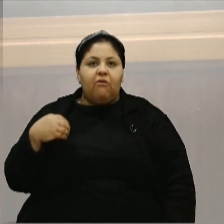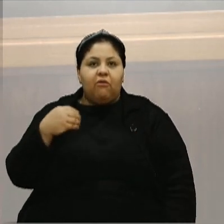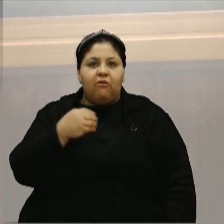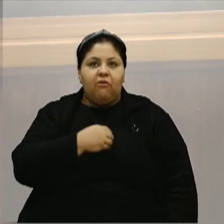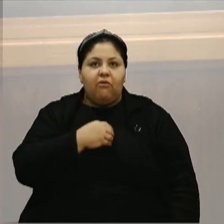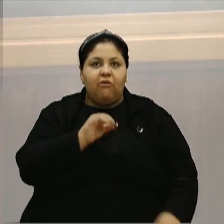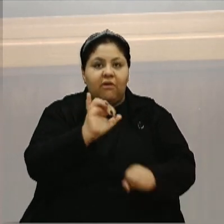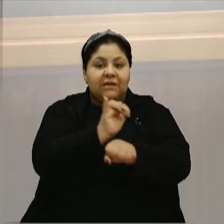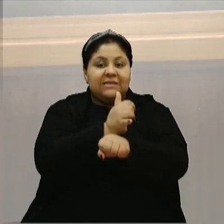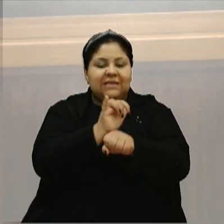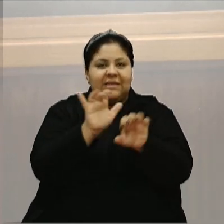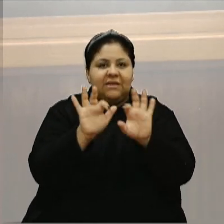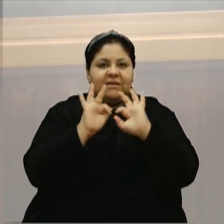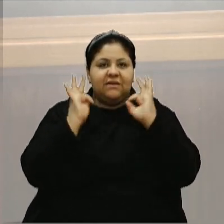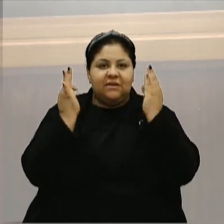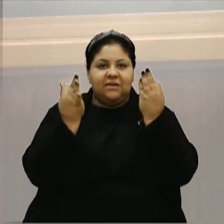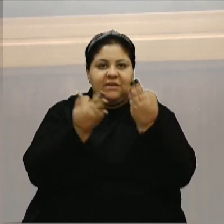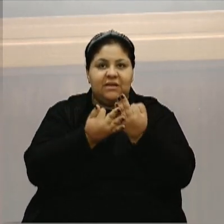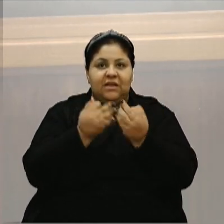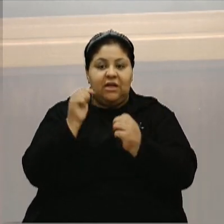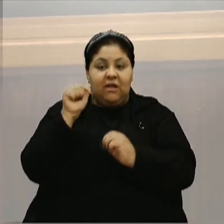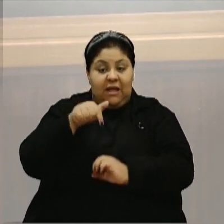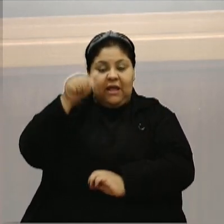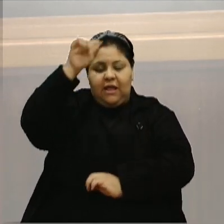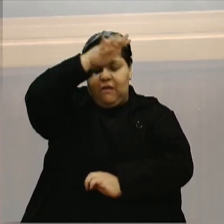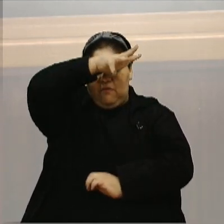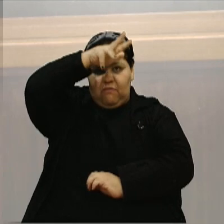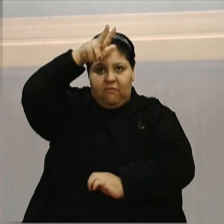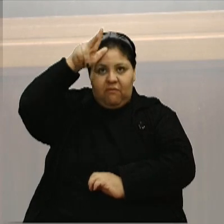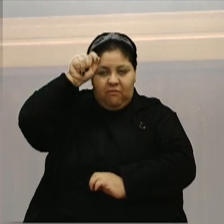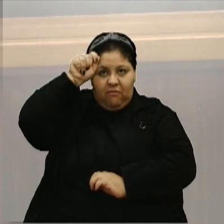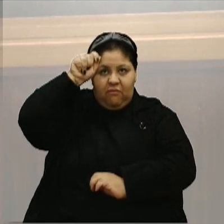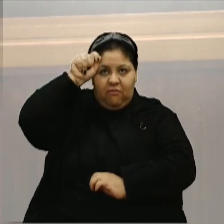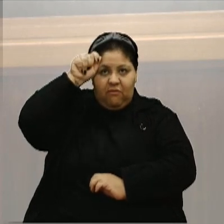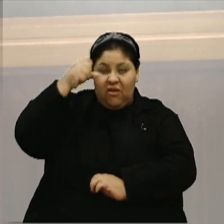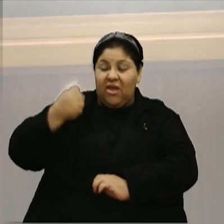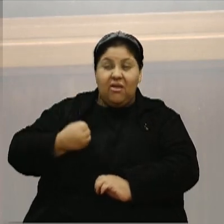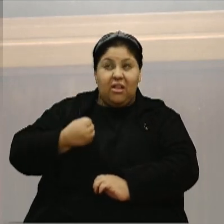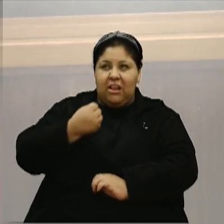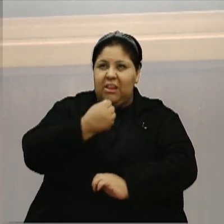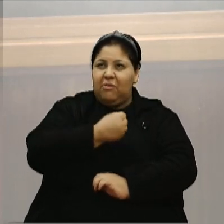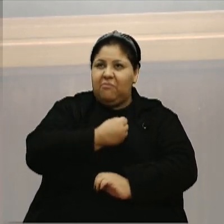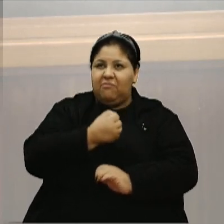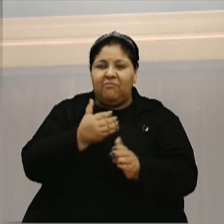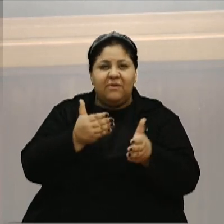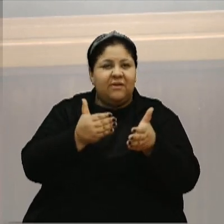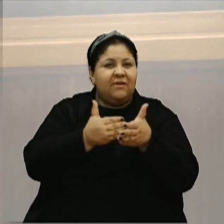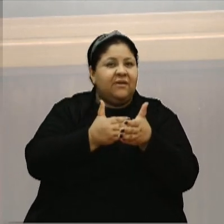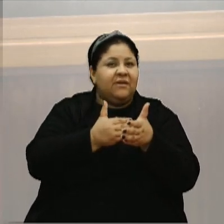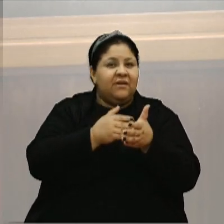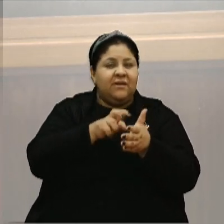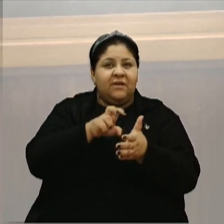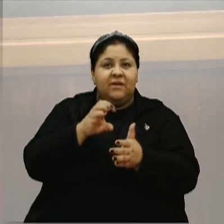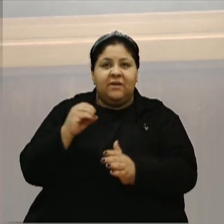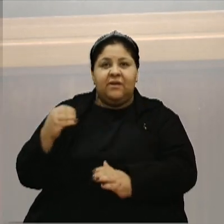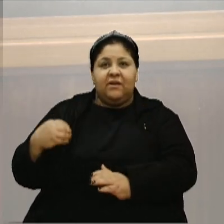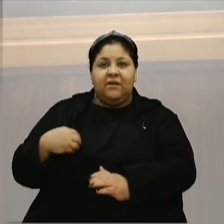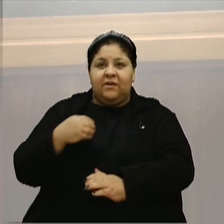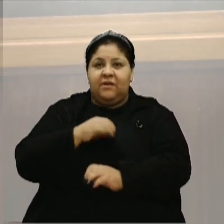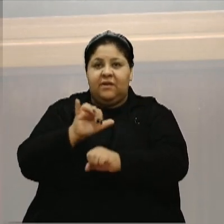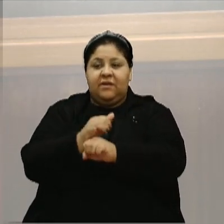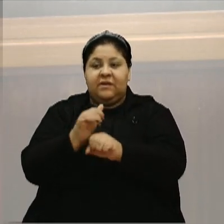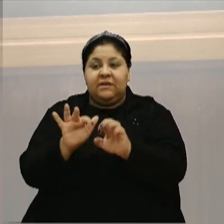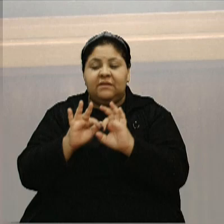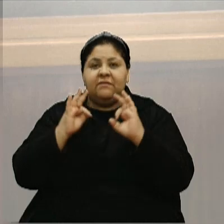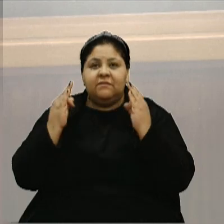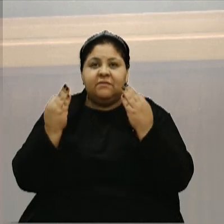estratégia da família. Onde, aqui no município, o número não chega a 50 médicos de estratégia da